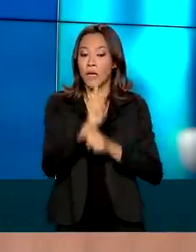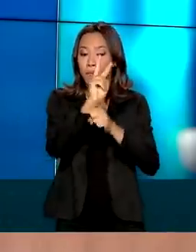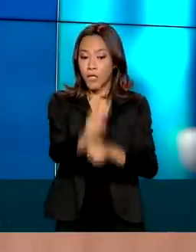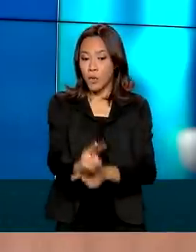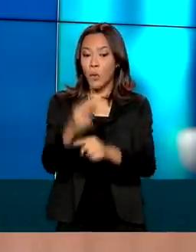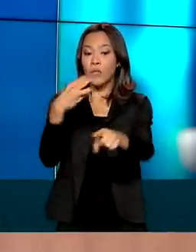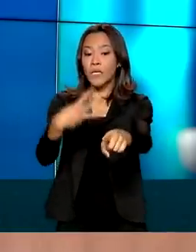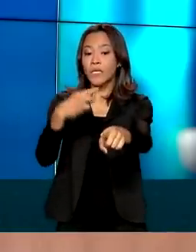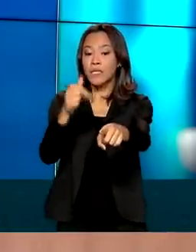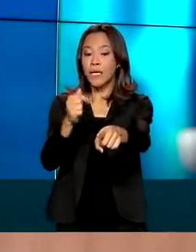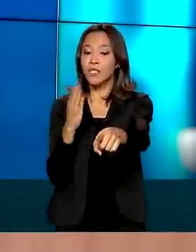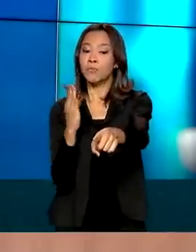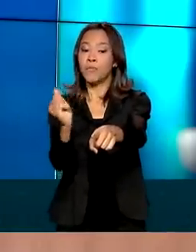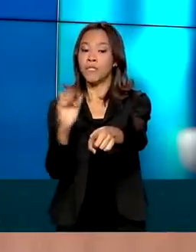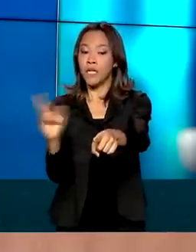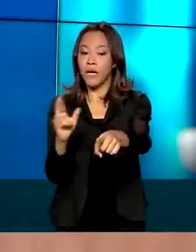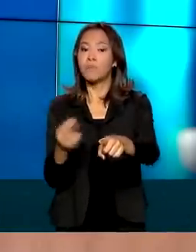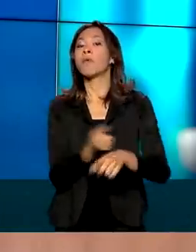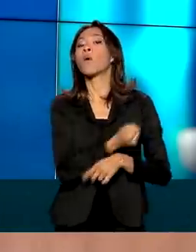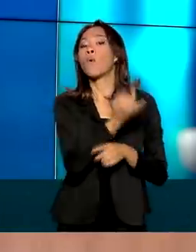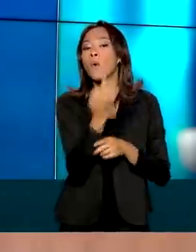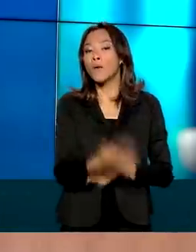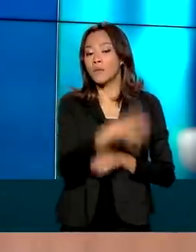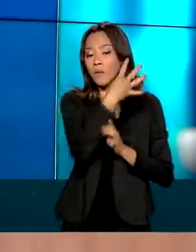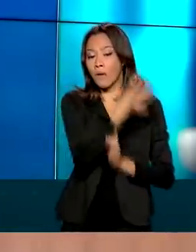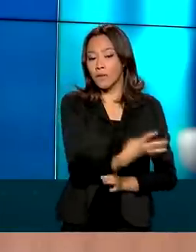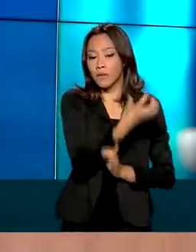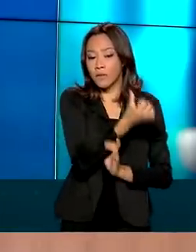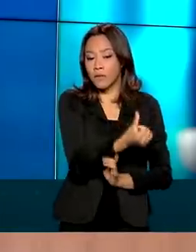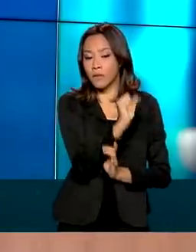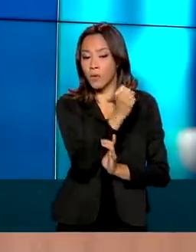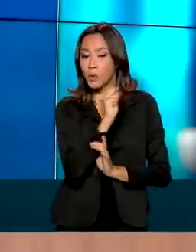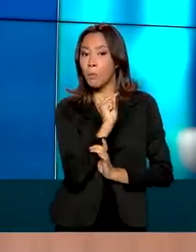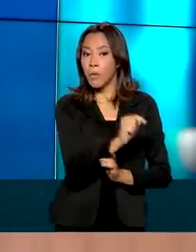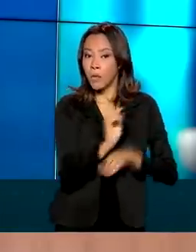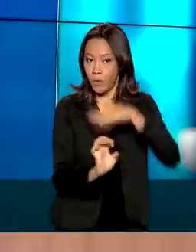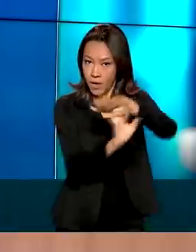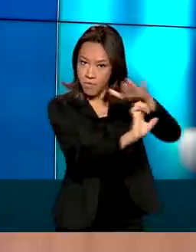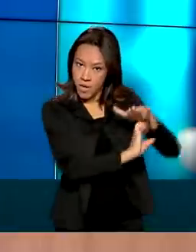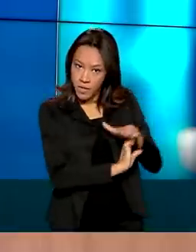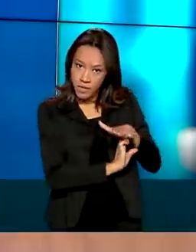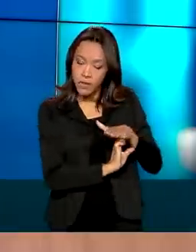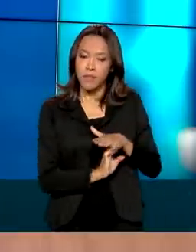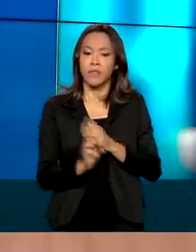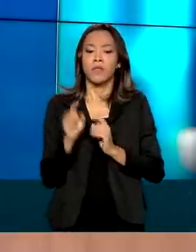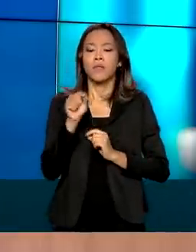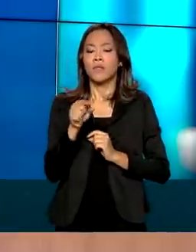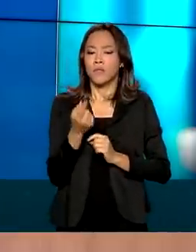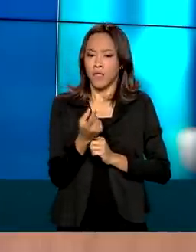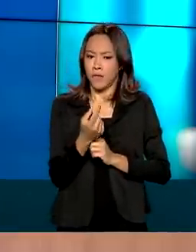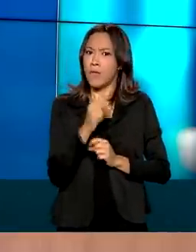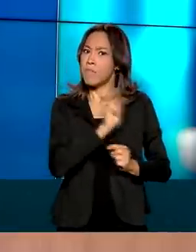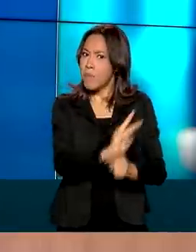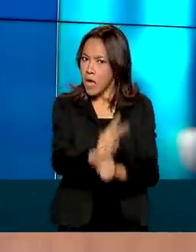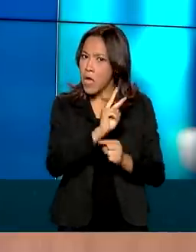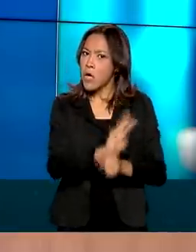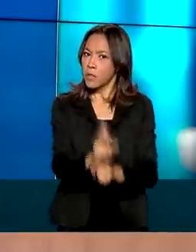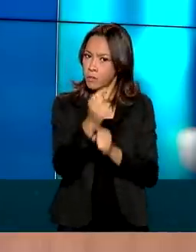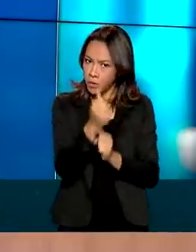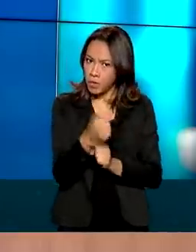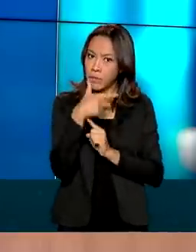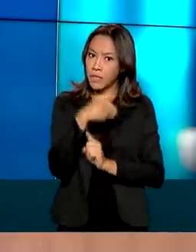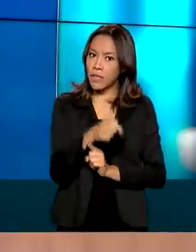bilhões de reais para cerca de 468 mil empresas. Também gerando uma média de empréstimos na base de